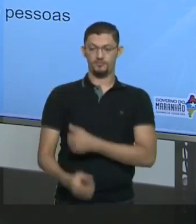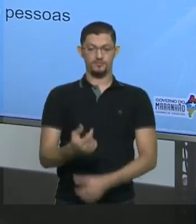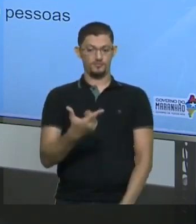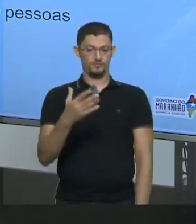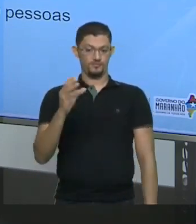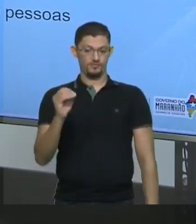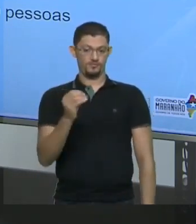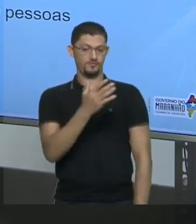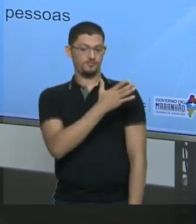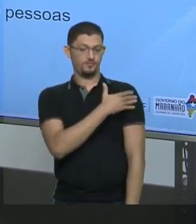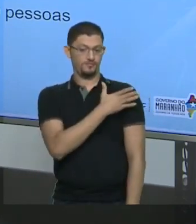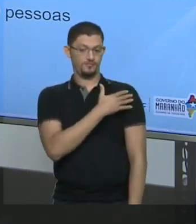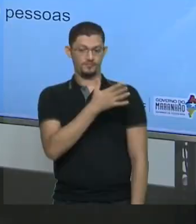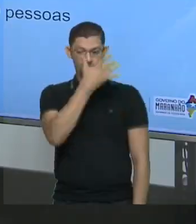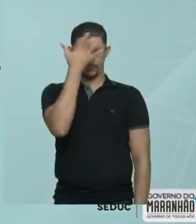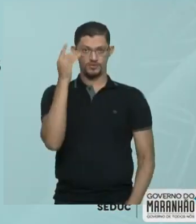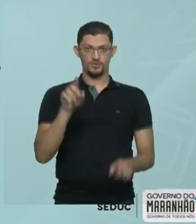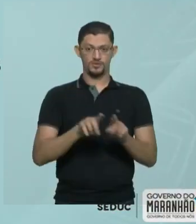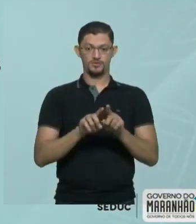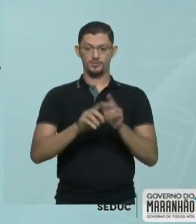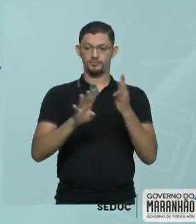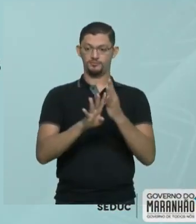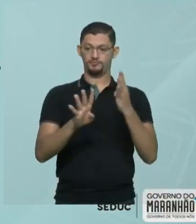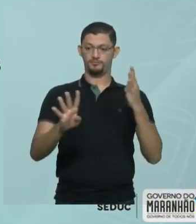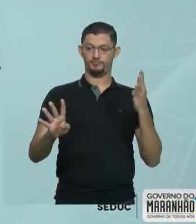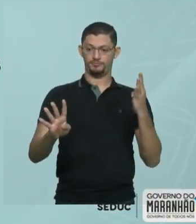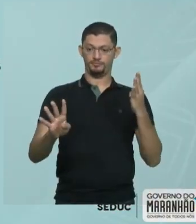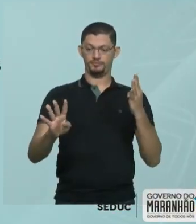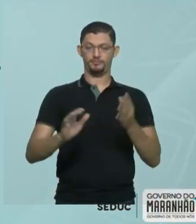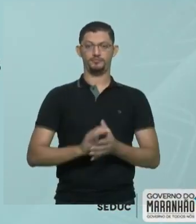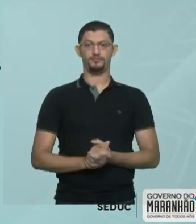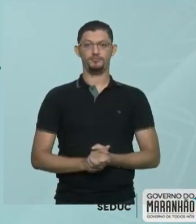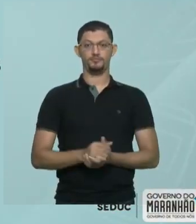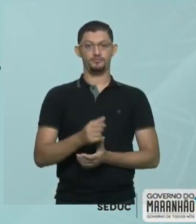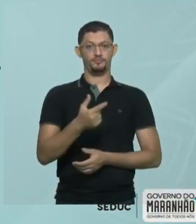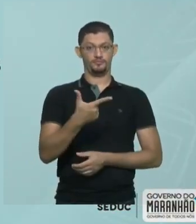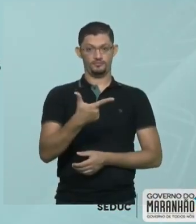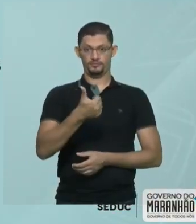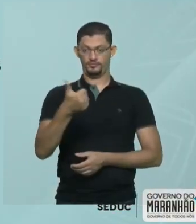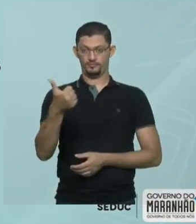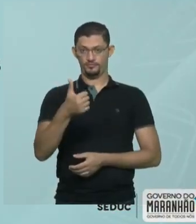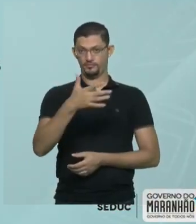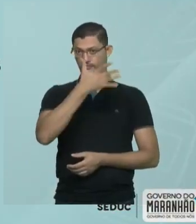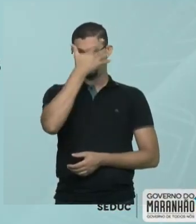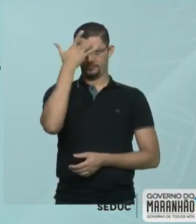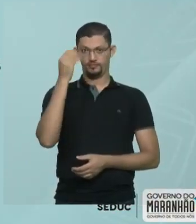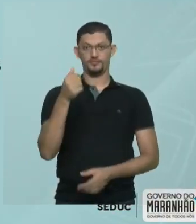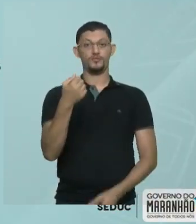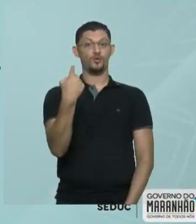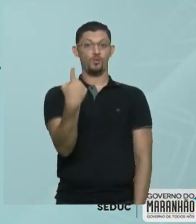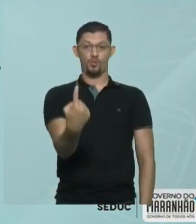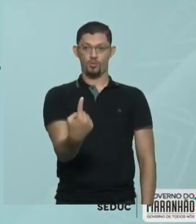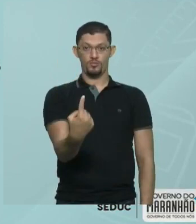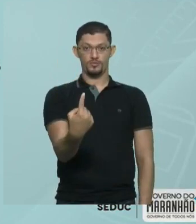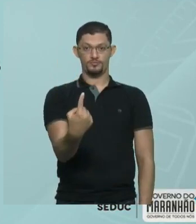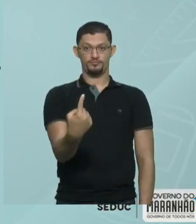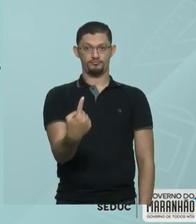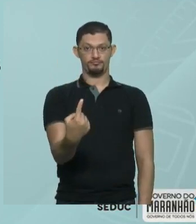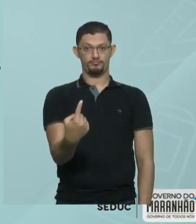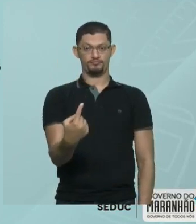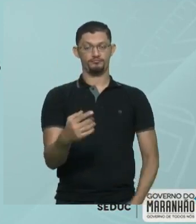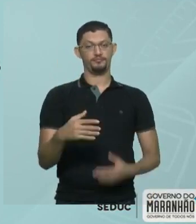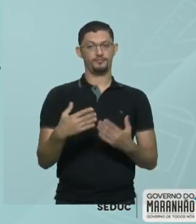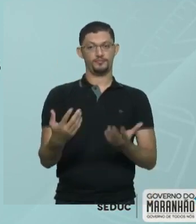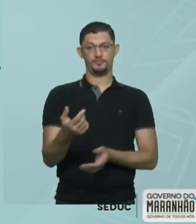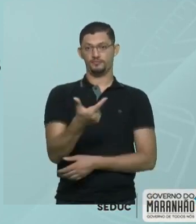lado direito. Aí eu formei a minha fila. A vigésima primeira pessoa é uma pessoa só. Logo,